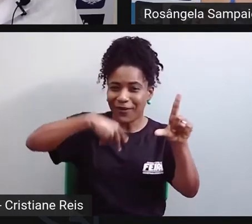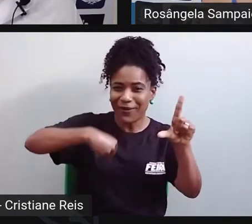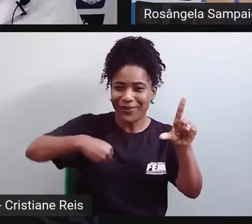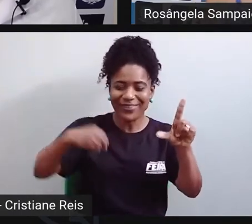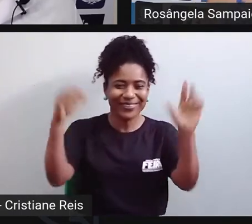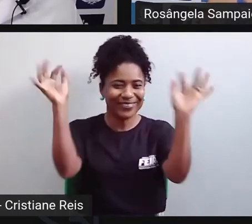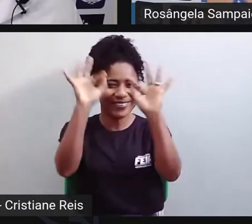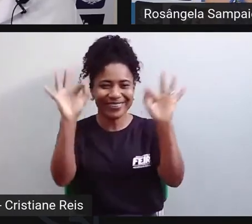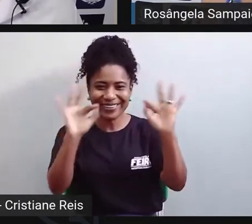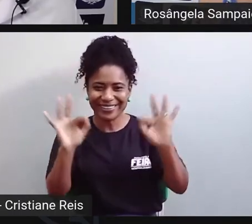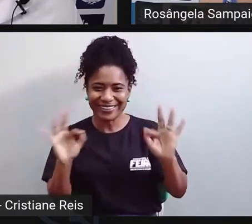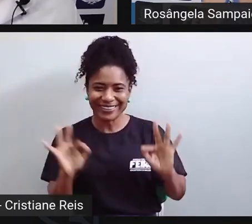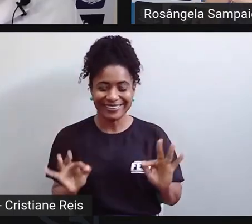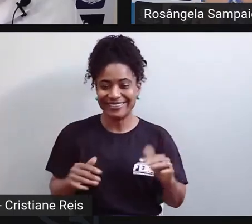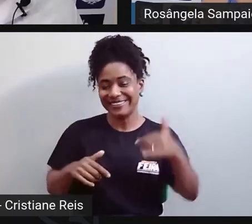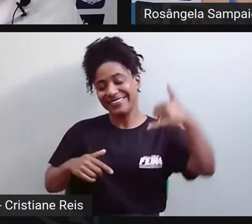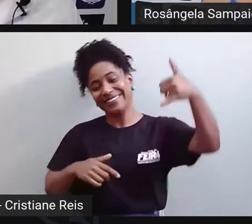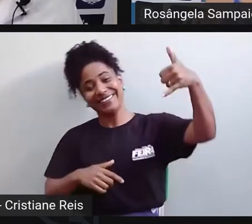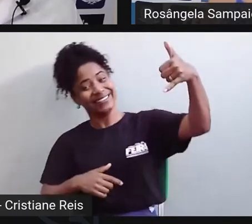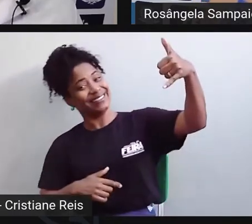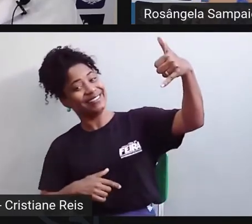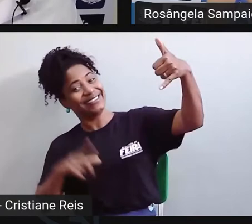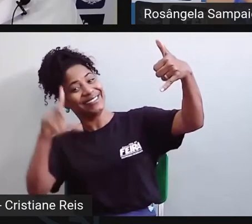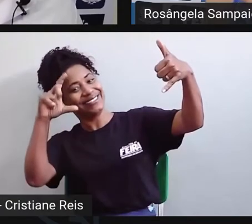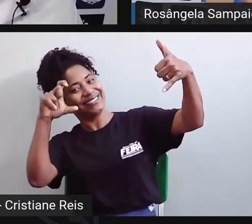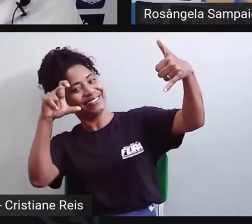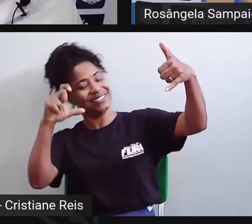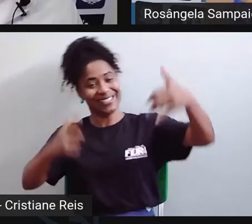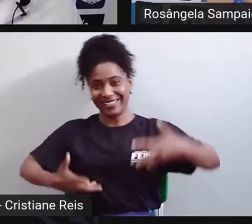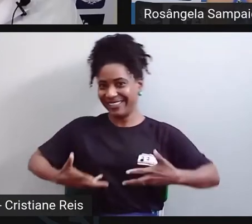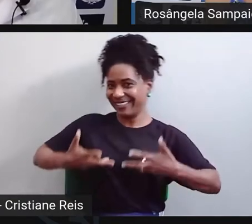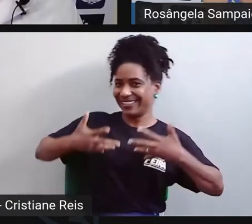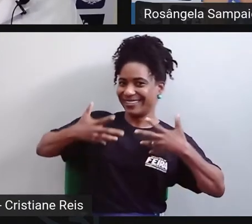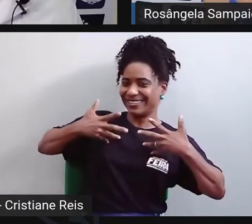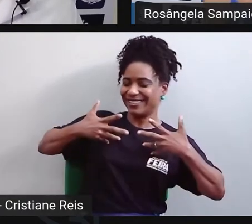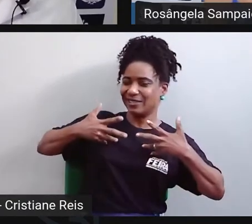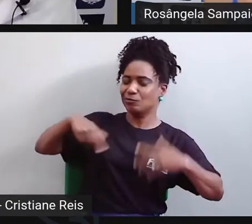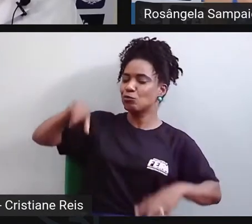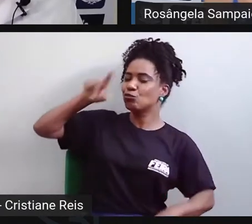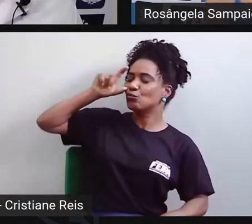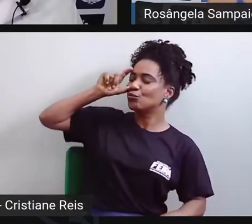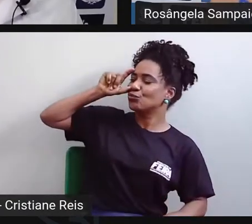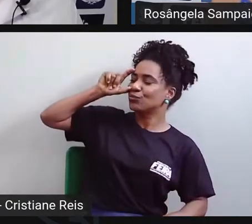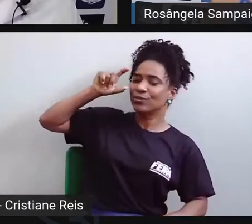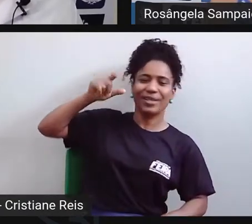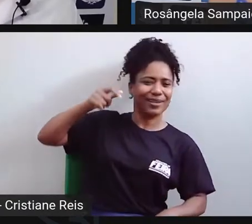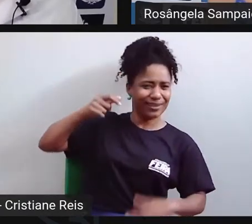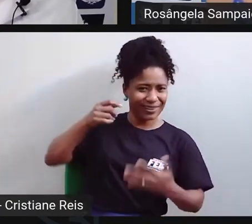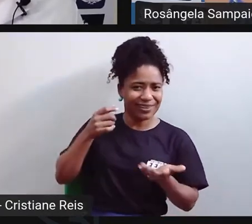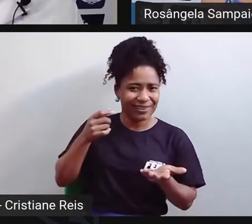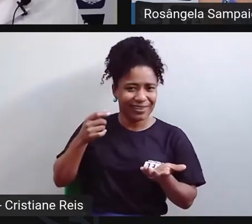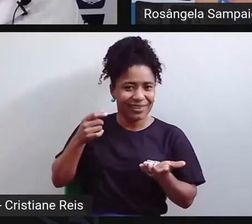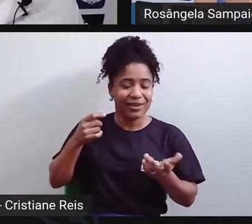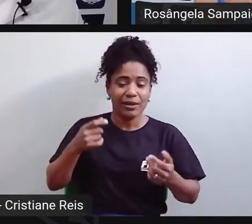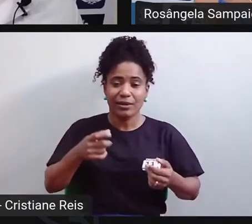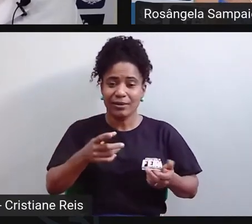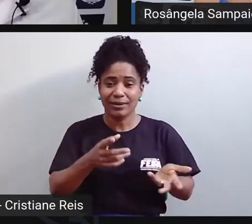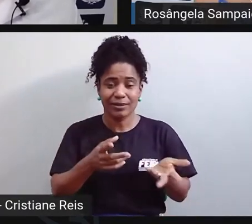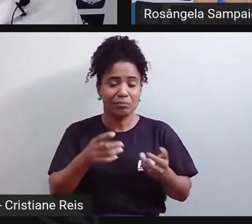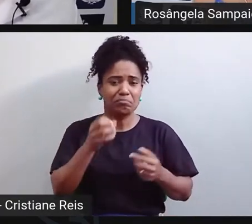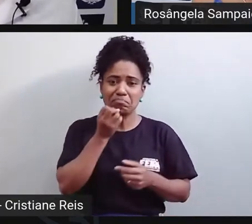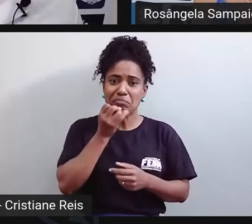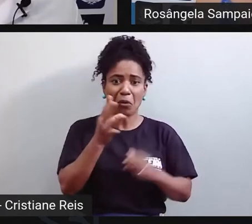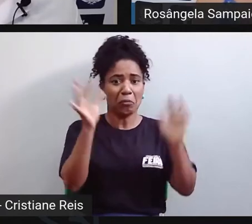feliz, só aparece ali as coisas boas que acontecem na vida e ninguém posta muito raramente, né, uma